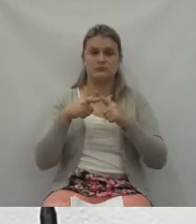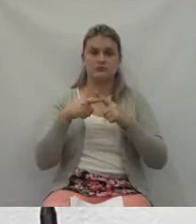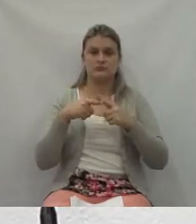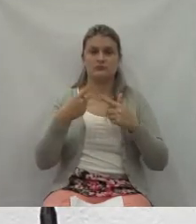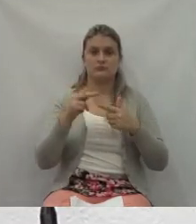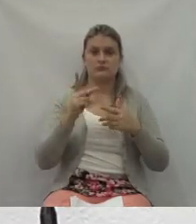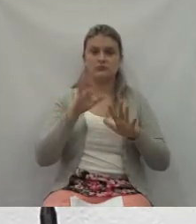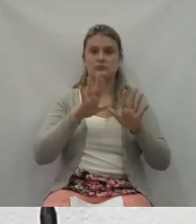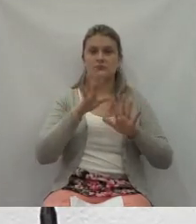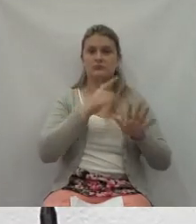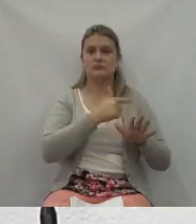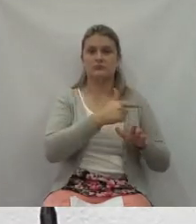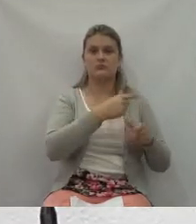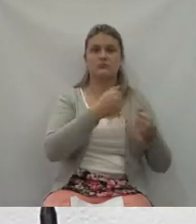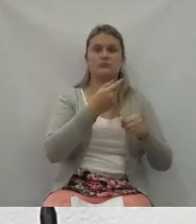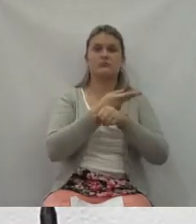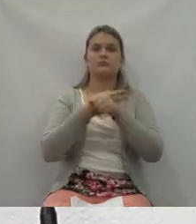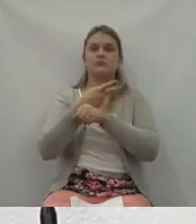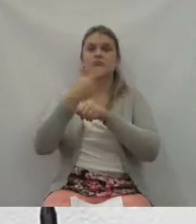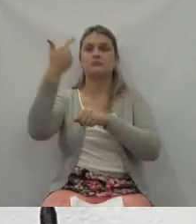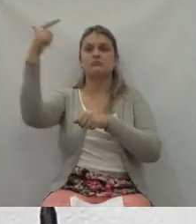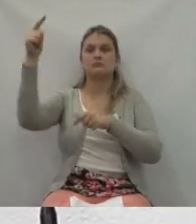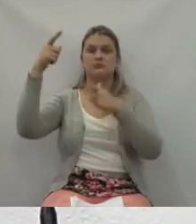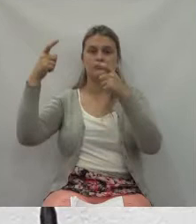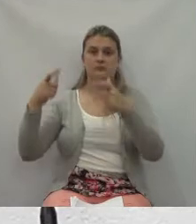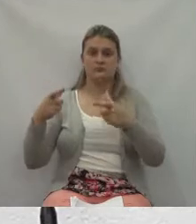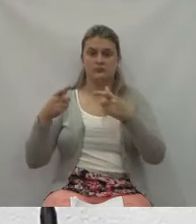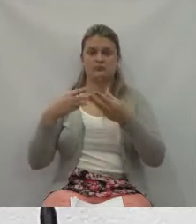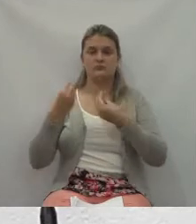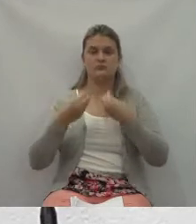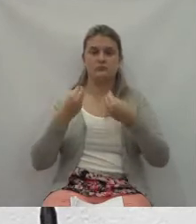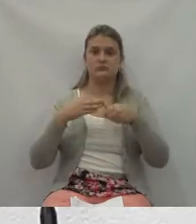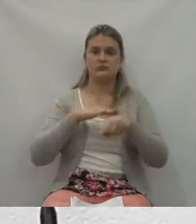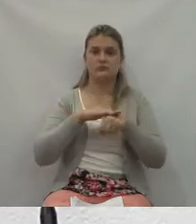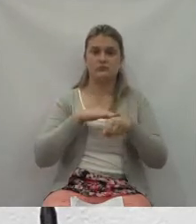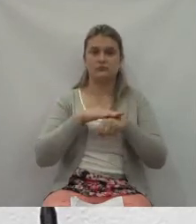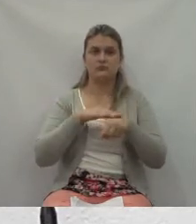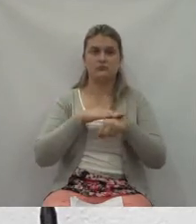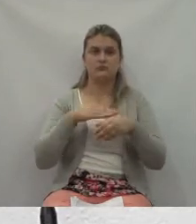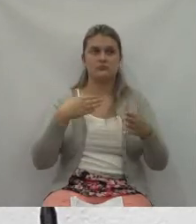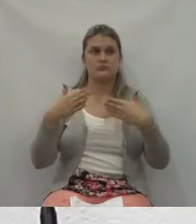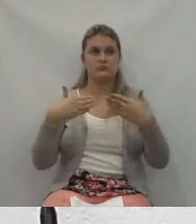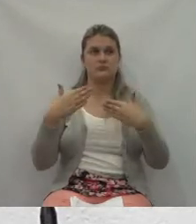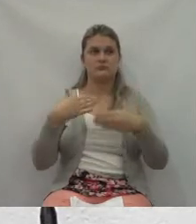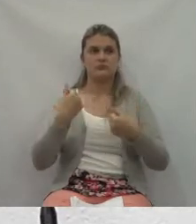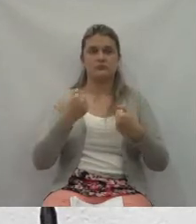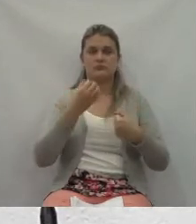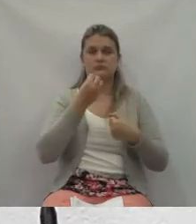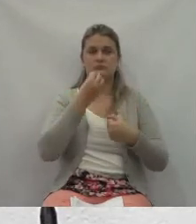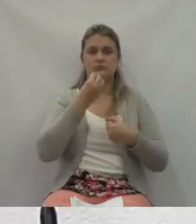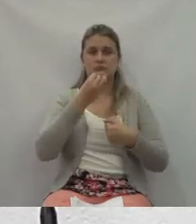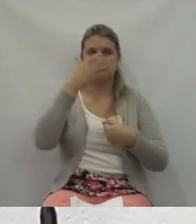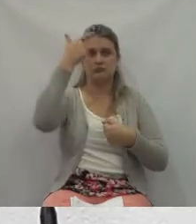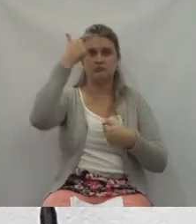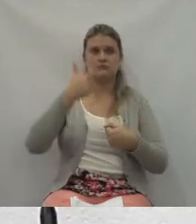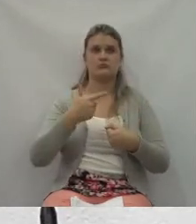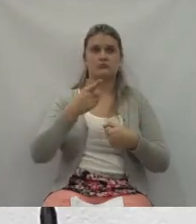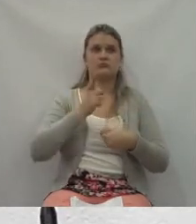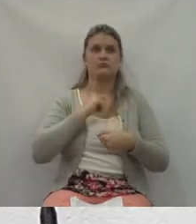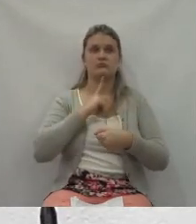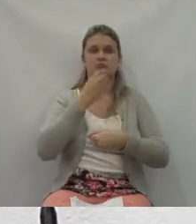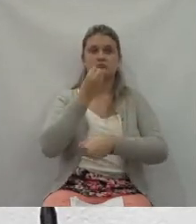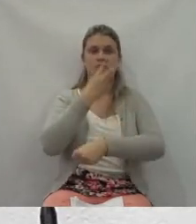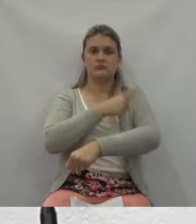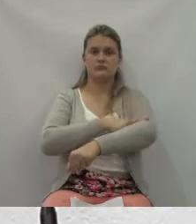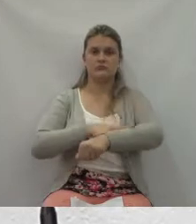é em outro órgão. E quando lá, ser bem atendida, ser encaminhada, muitas das vezes para fazer um boletim de